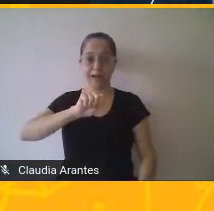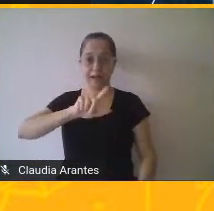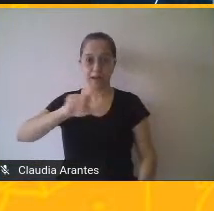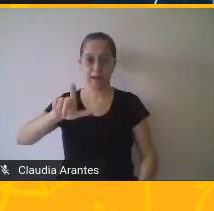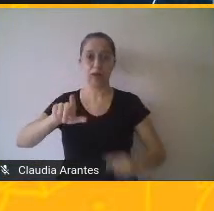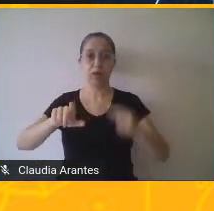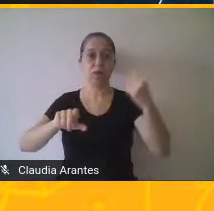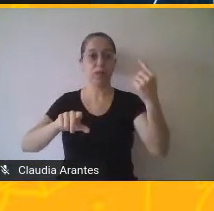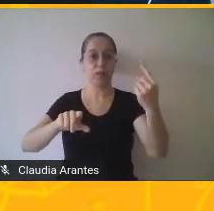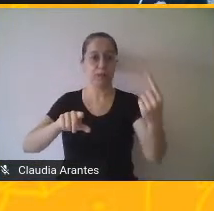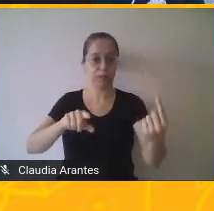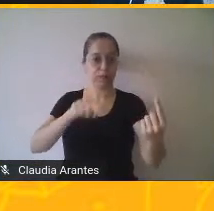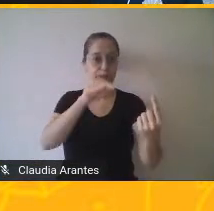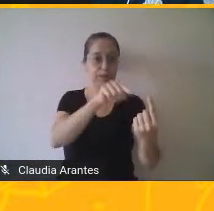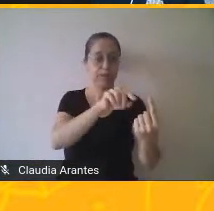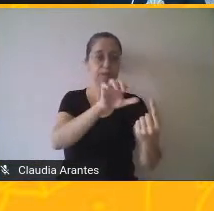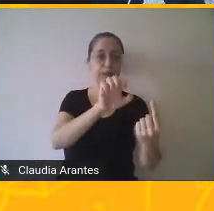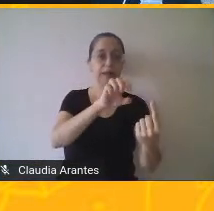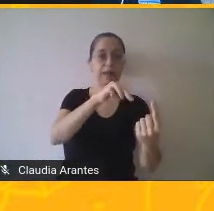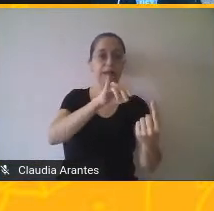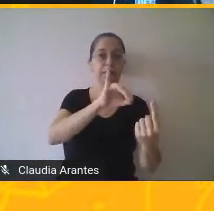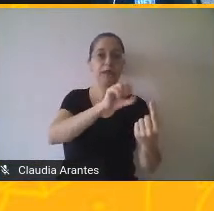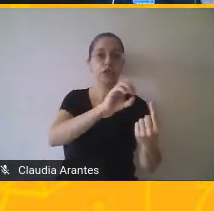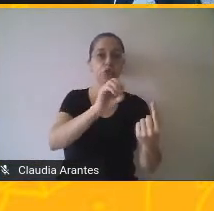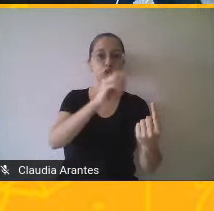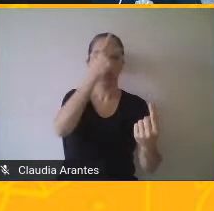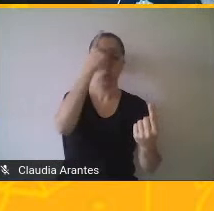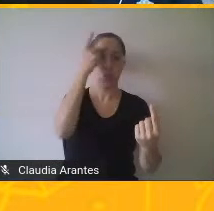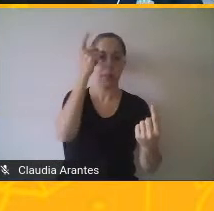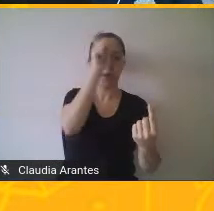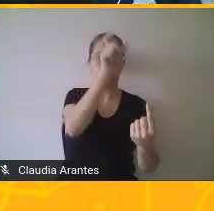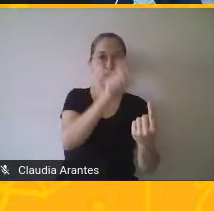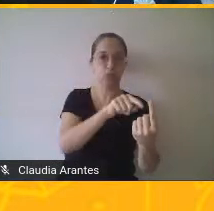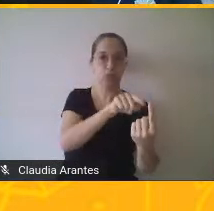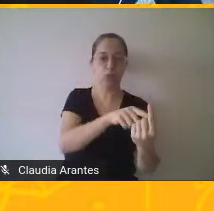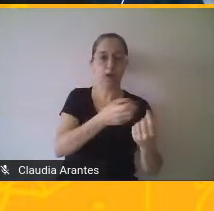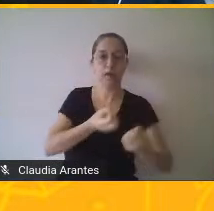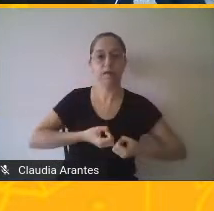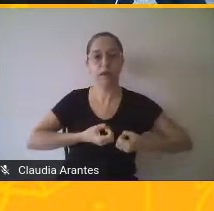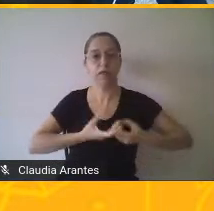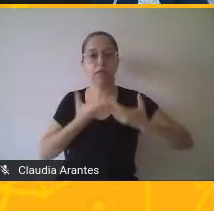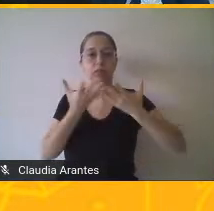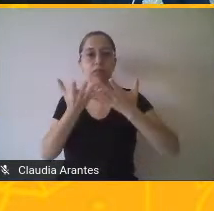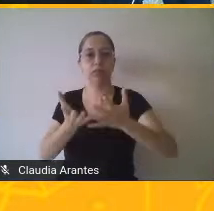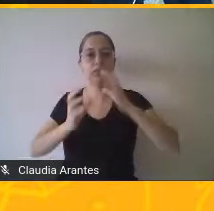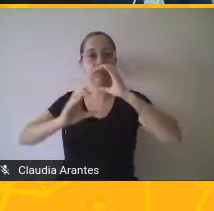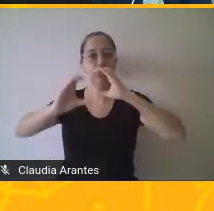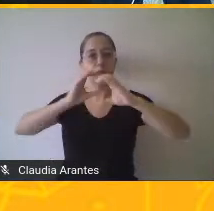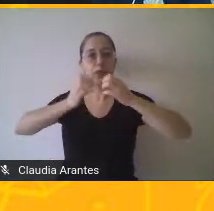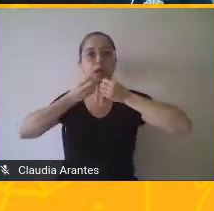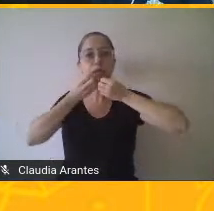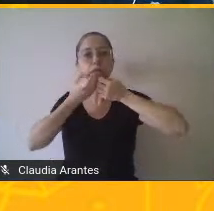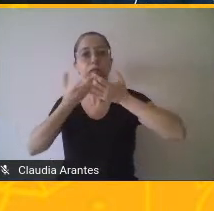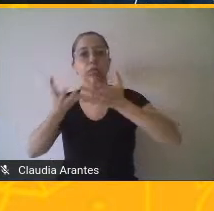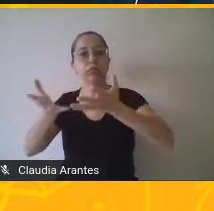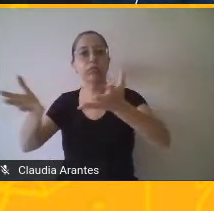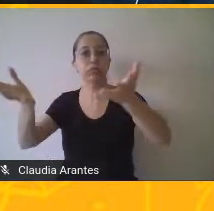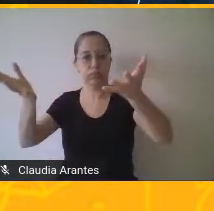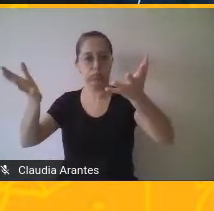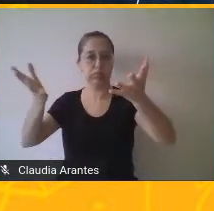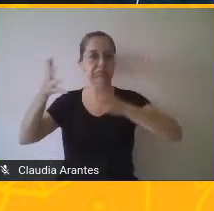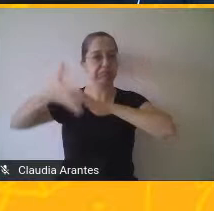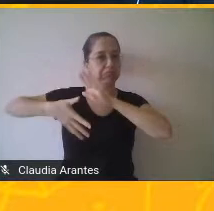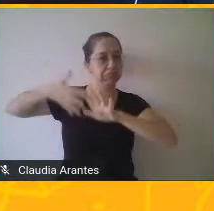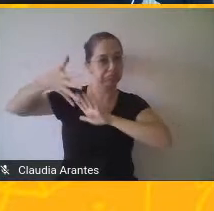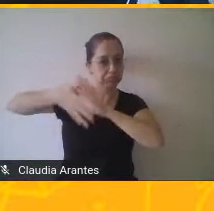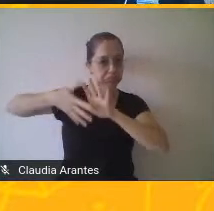Esse emissor usa o canal e visa atingir, alcançar um outro local. Que é